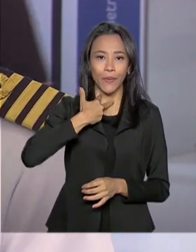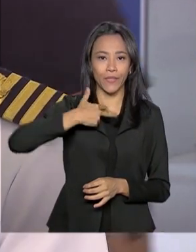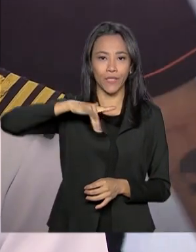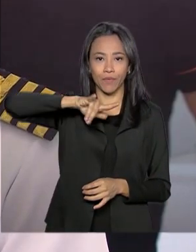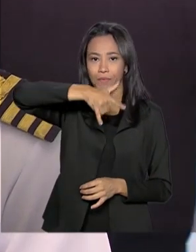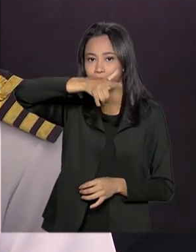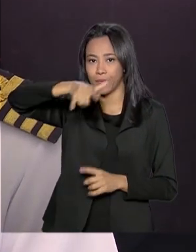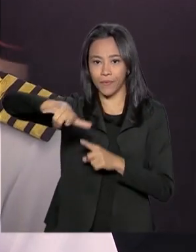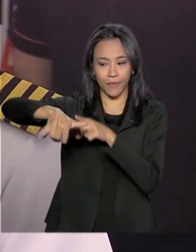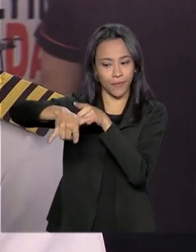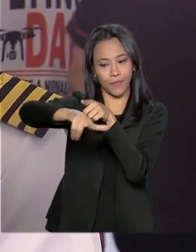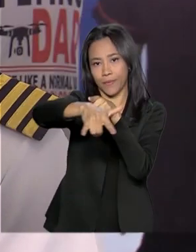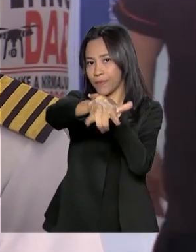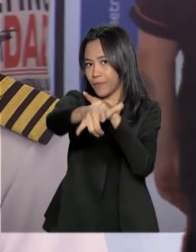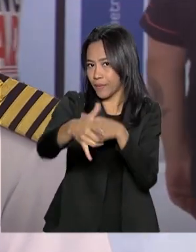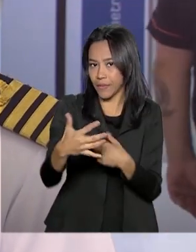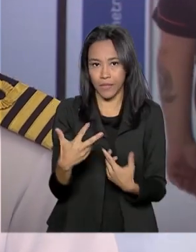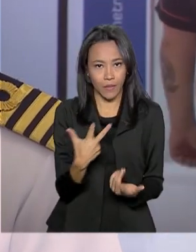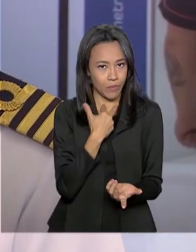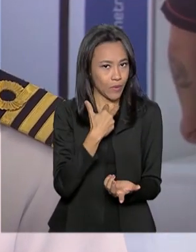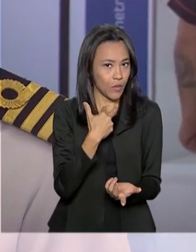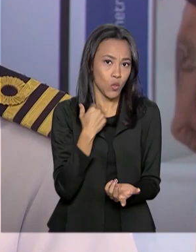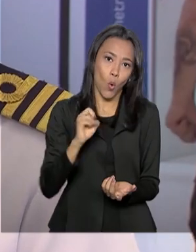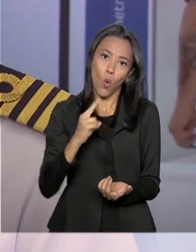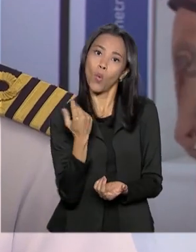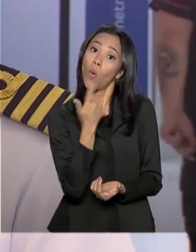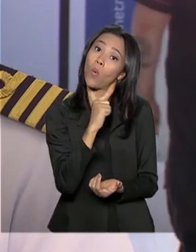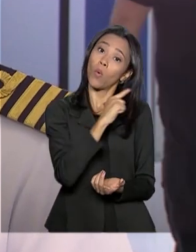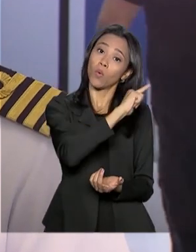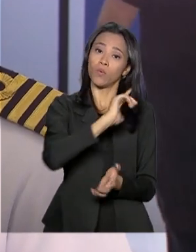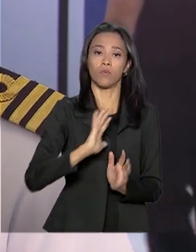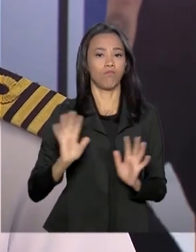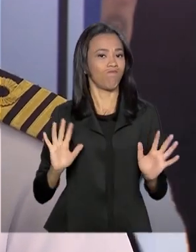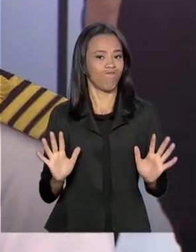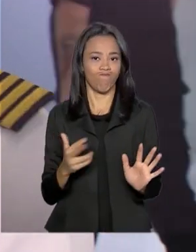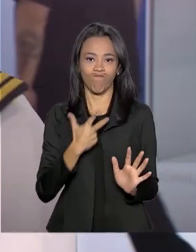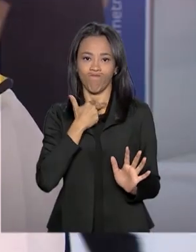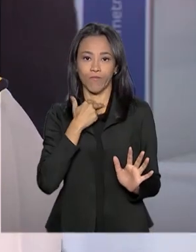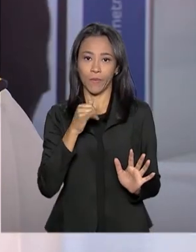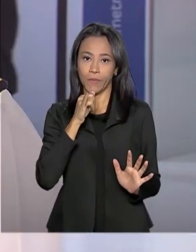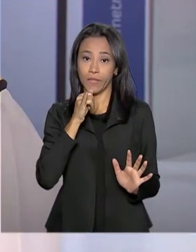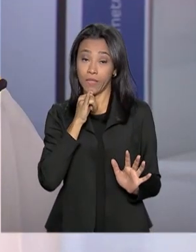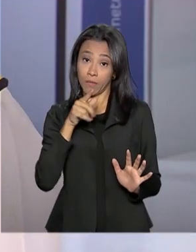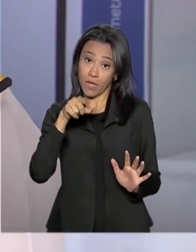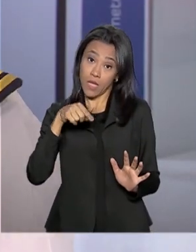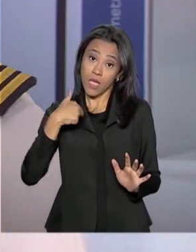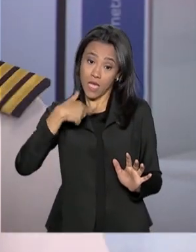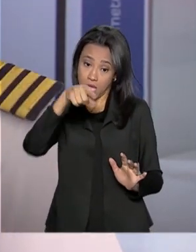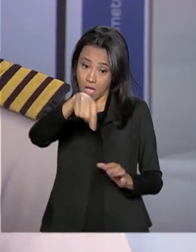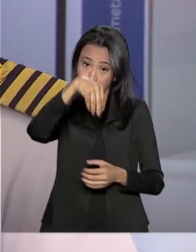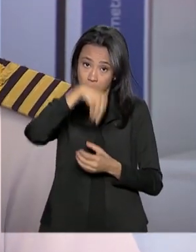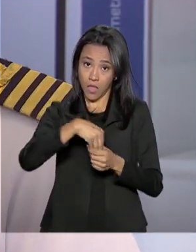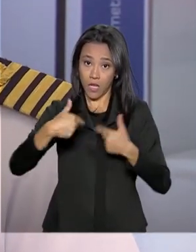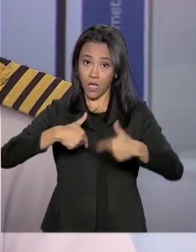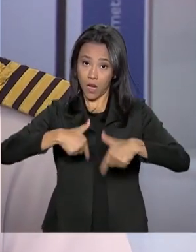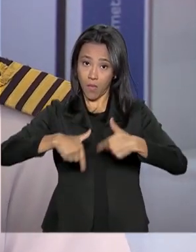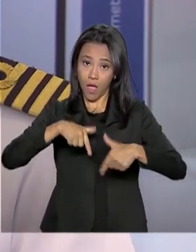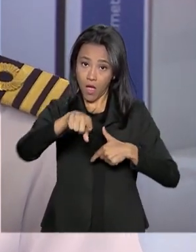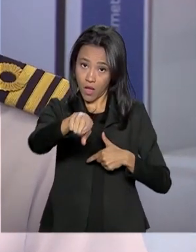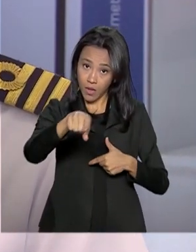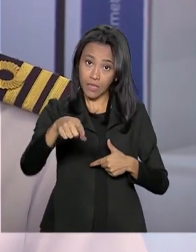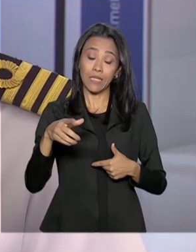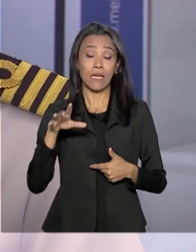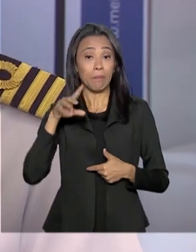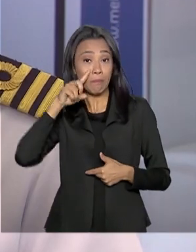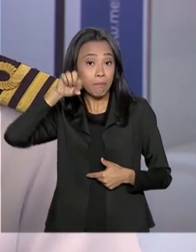por drones ou por qualquer outro tipo de artefato. E dentro da área de aerolevantamento, que é a que eu trabalho, isso torna-se